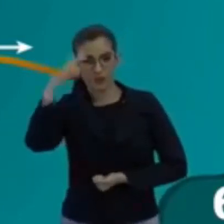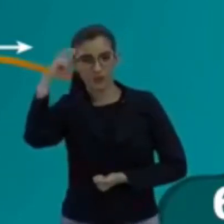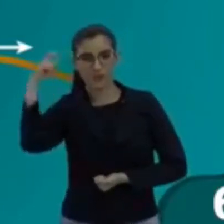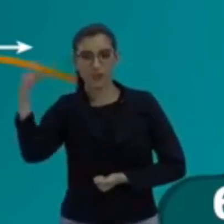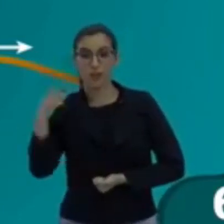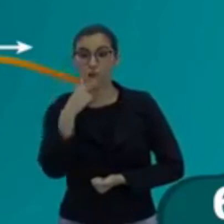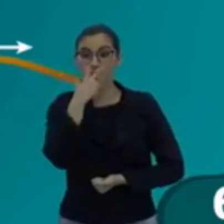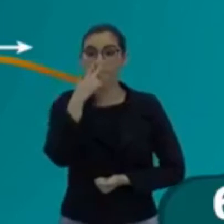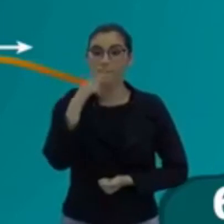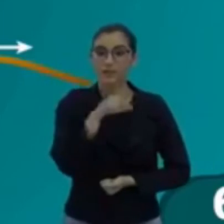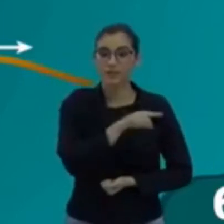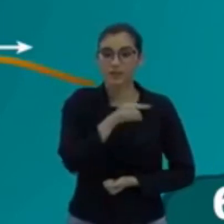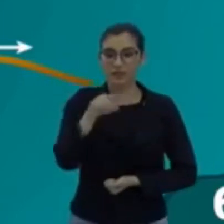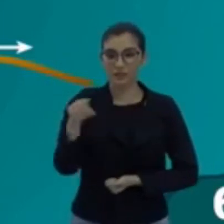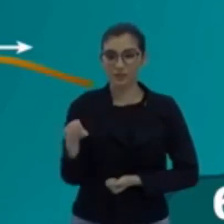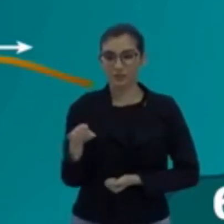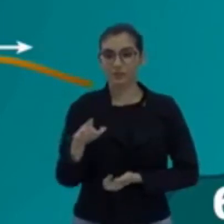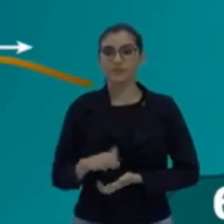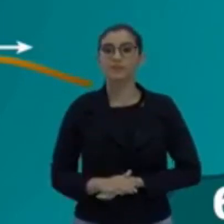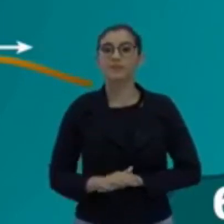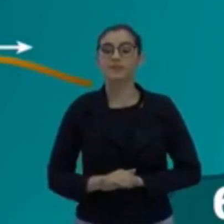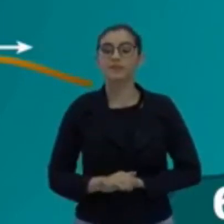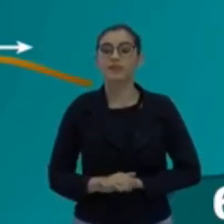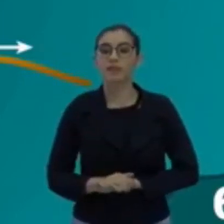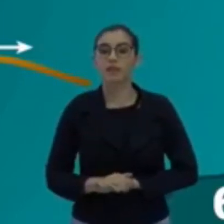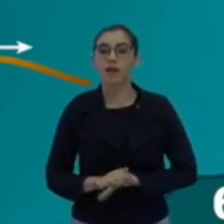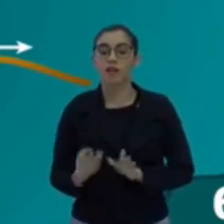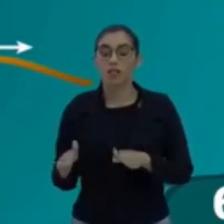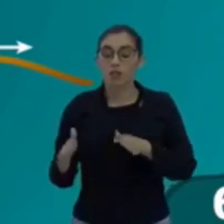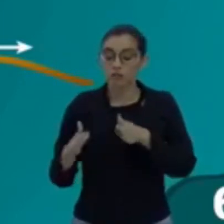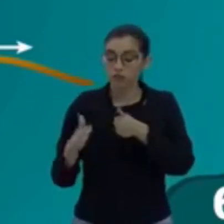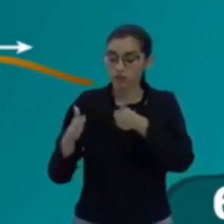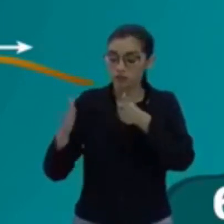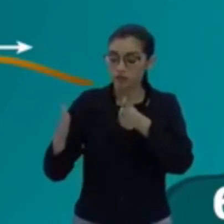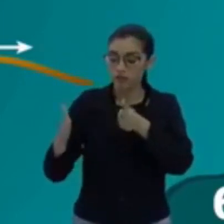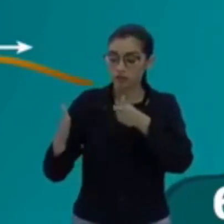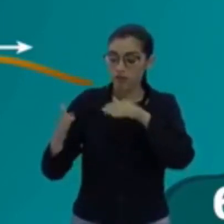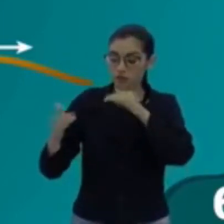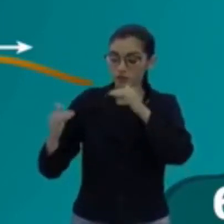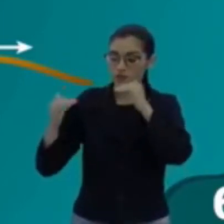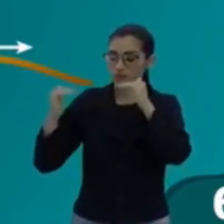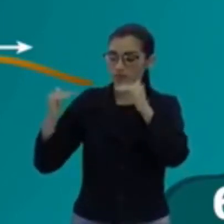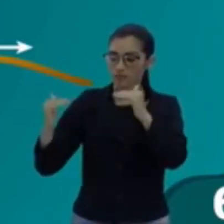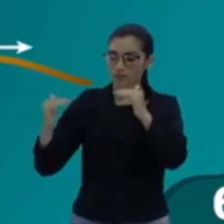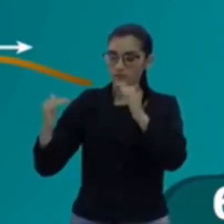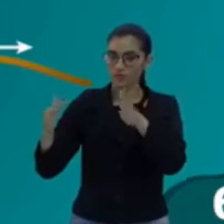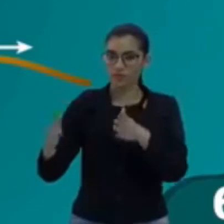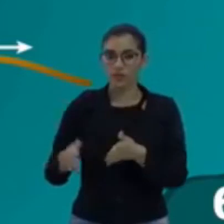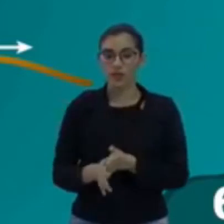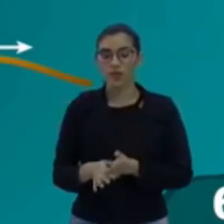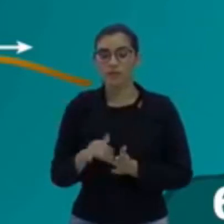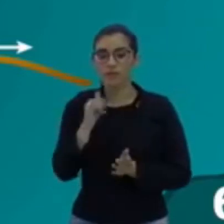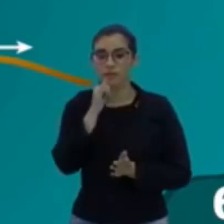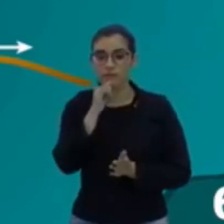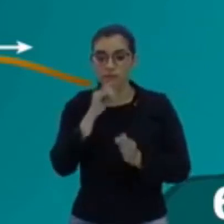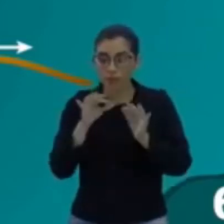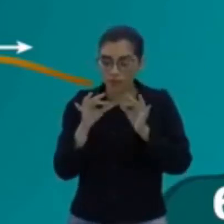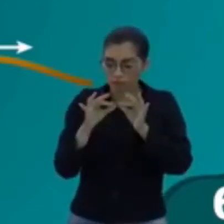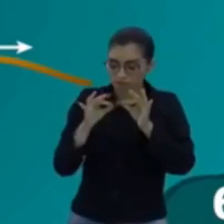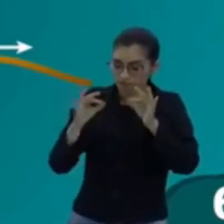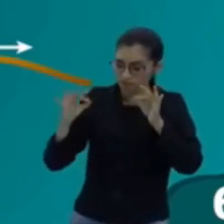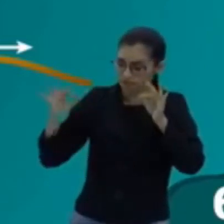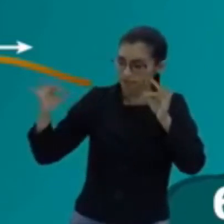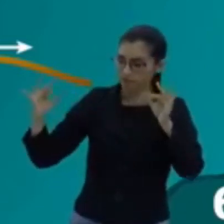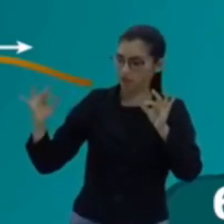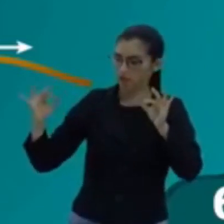vocês. Safo mesmo. Então, a distância, tá bom? Se eu pegar uma fita métrica e sair medindo